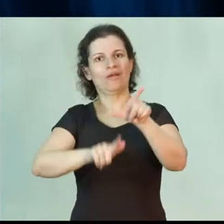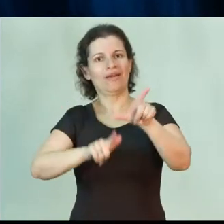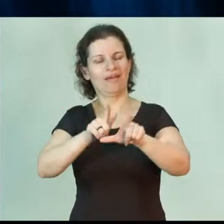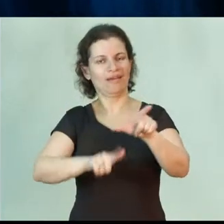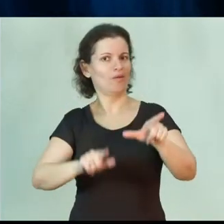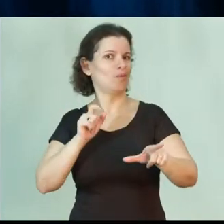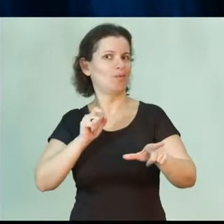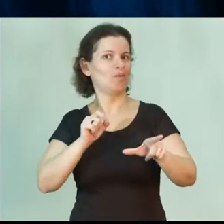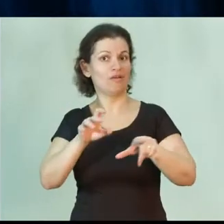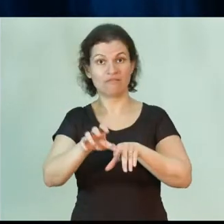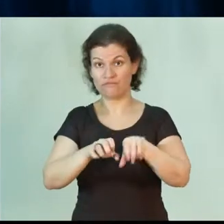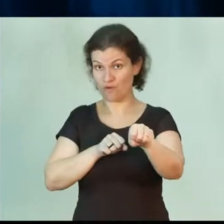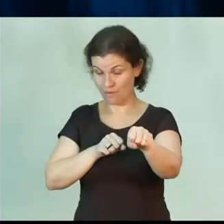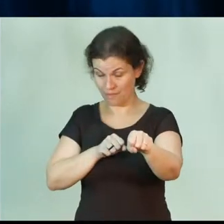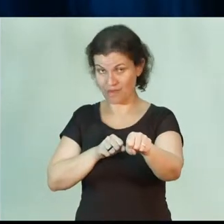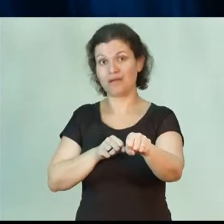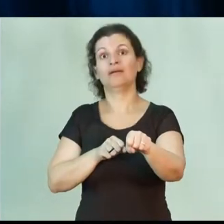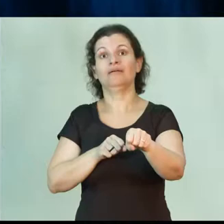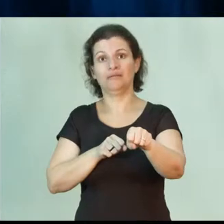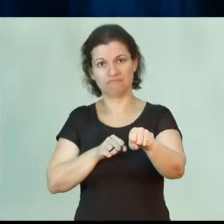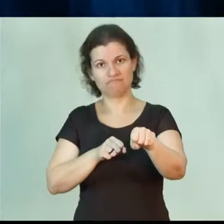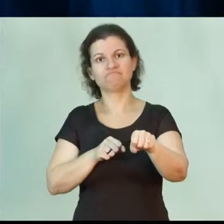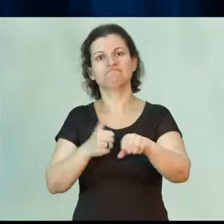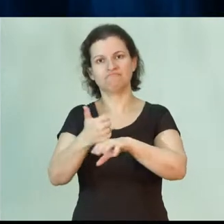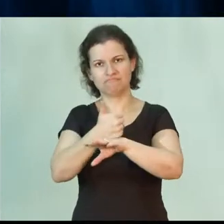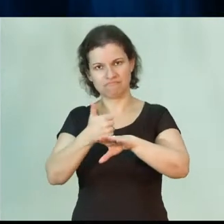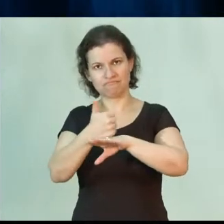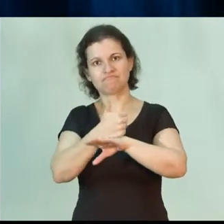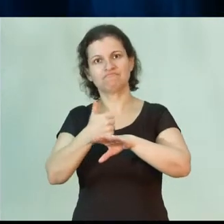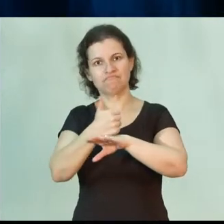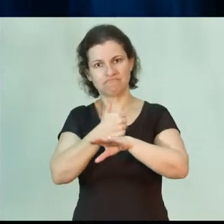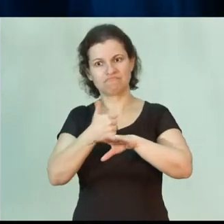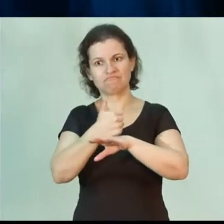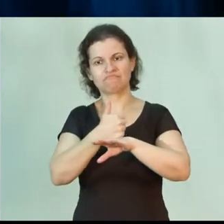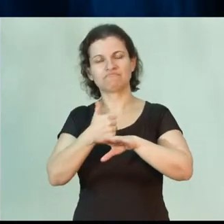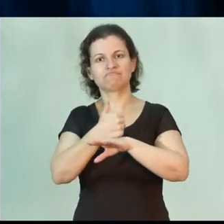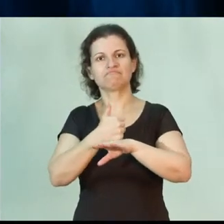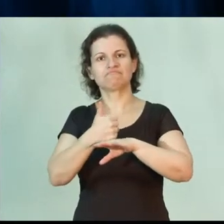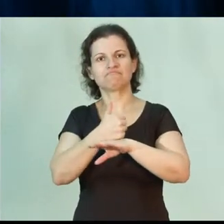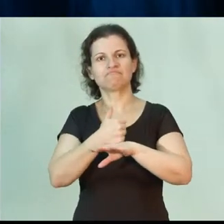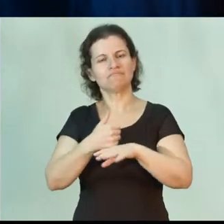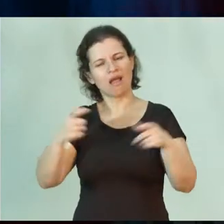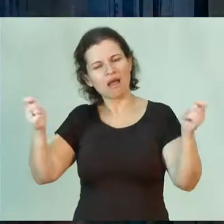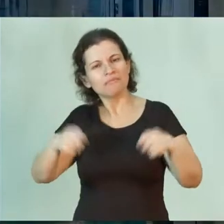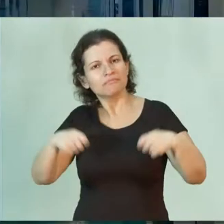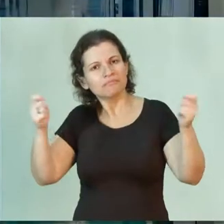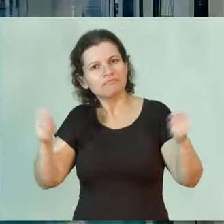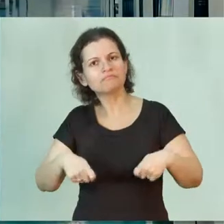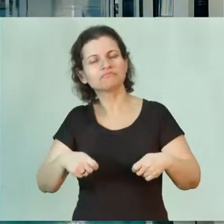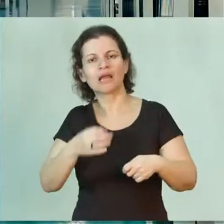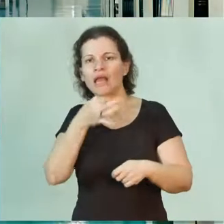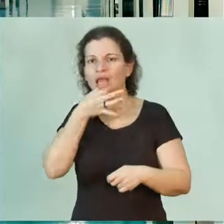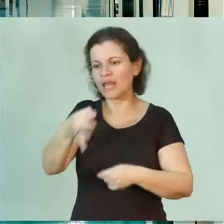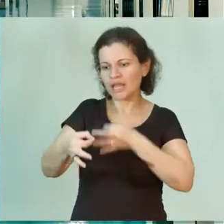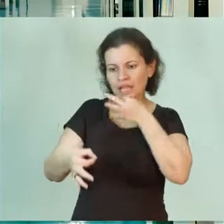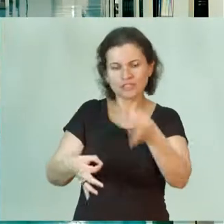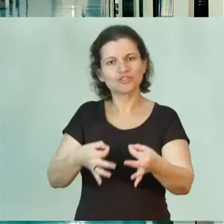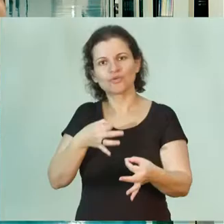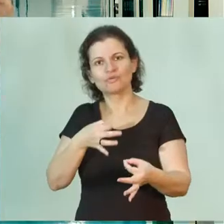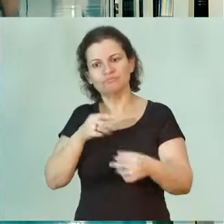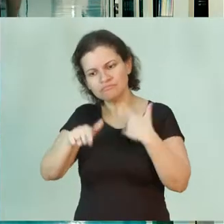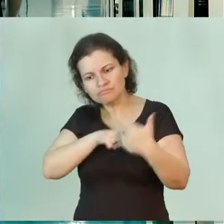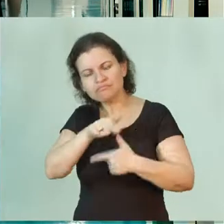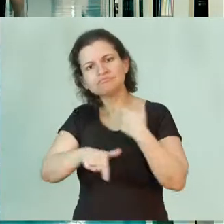é formar profissionais capacitados e críticos para